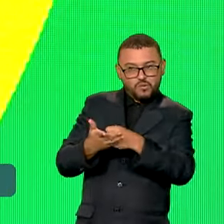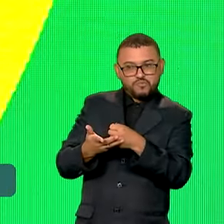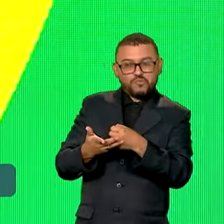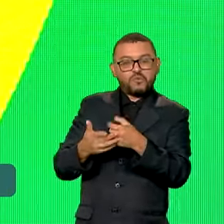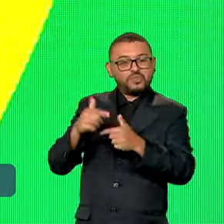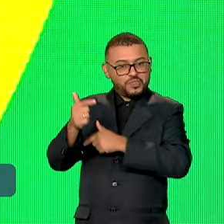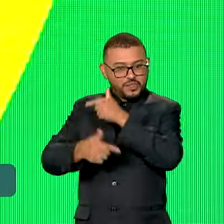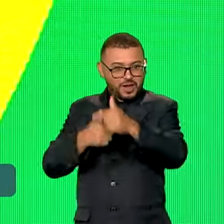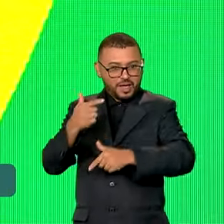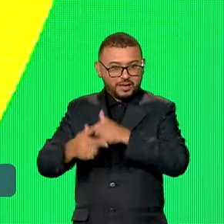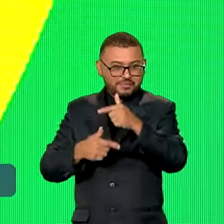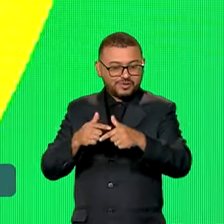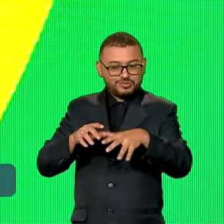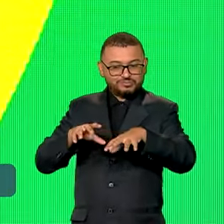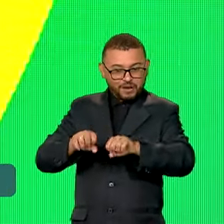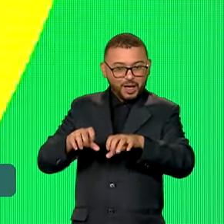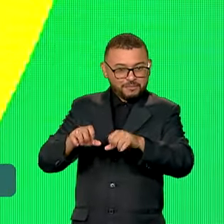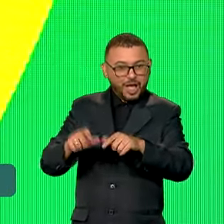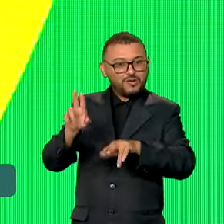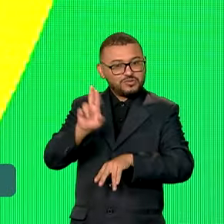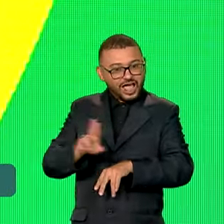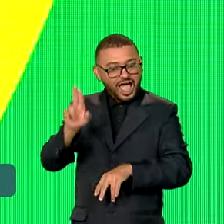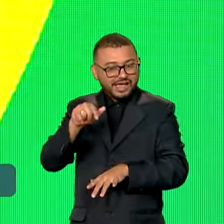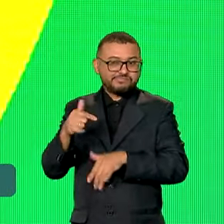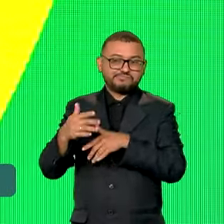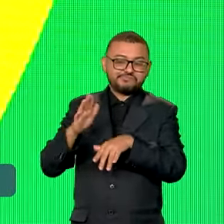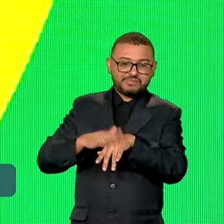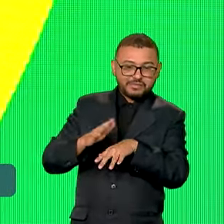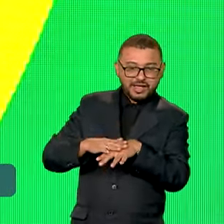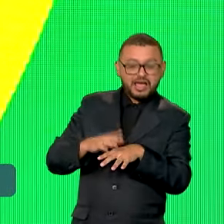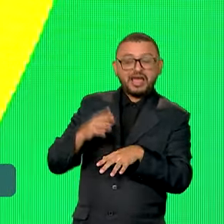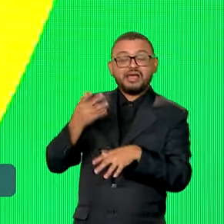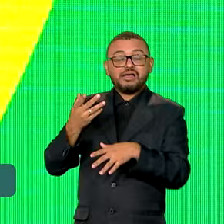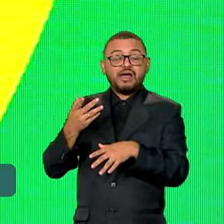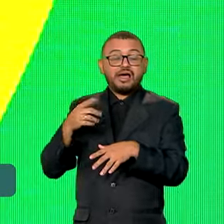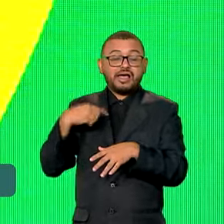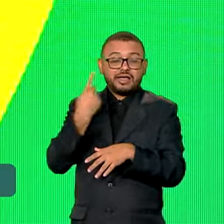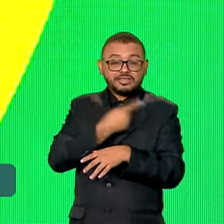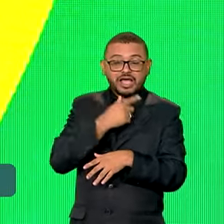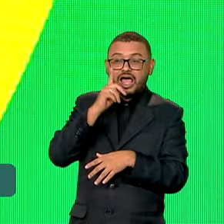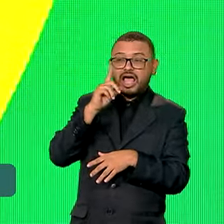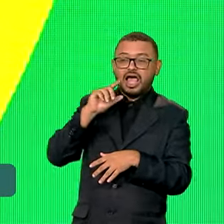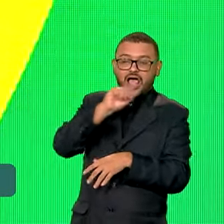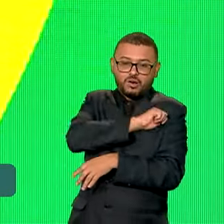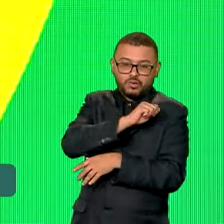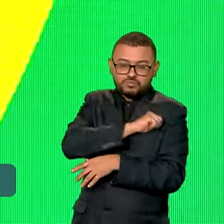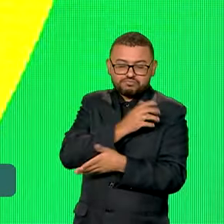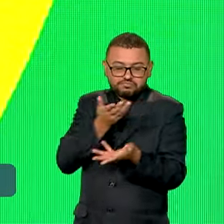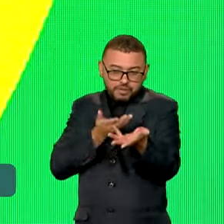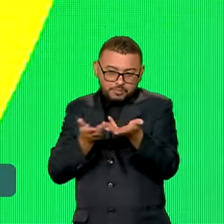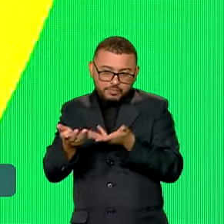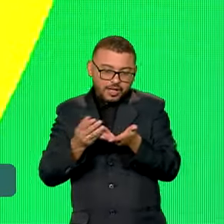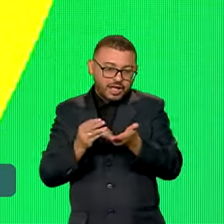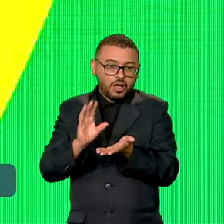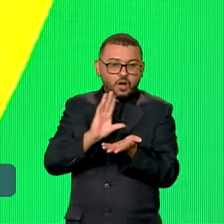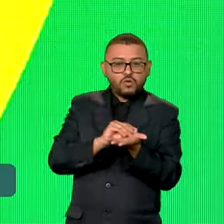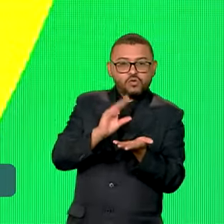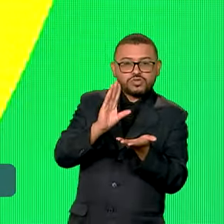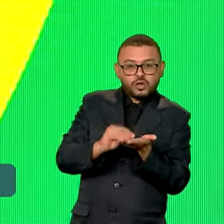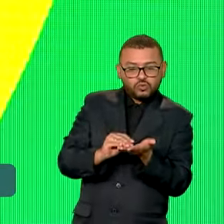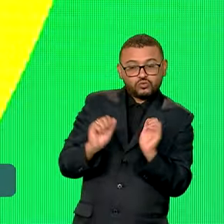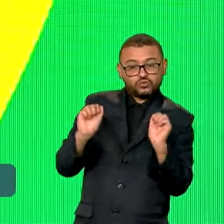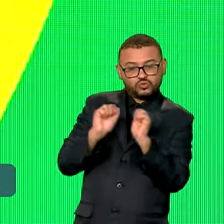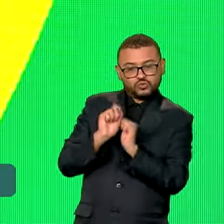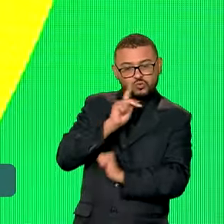atividades mão na massa, dando protagonismo aos estudantes para que, com orientação e compartilhamento de conteúdo com seus